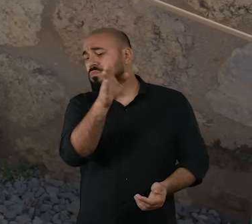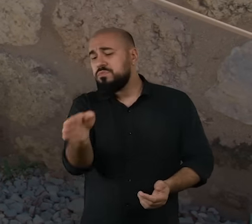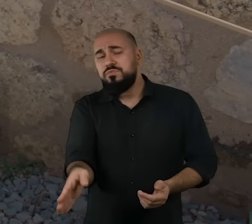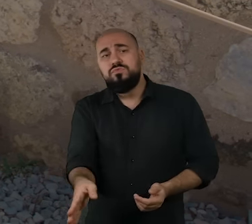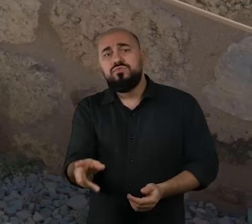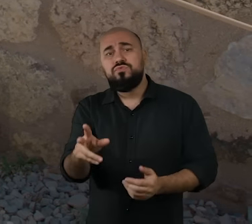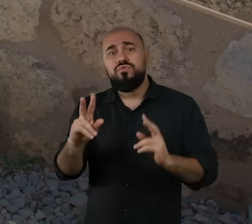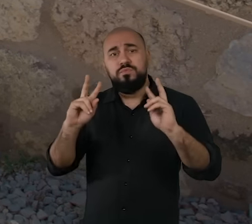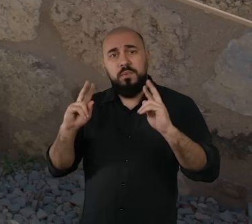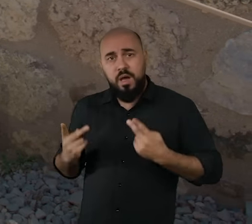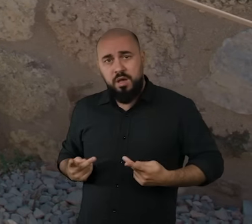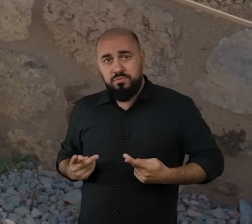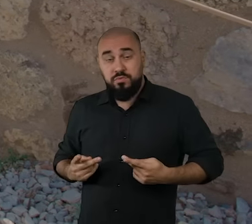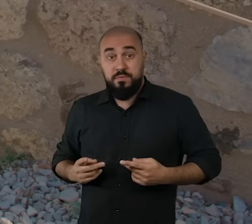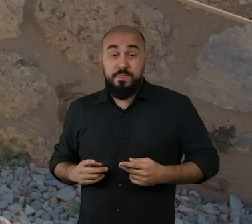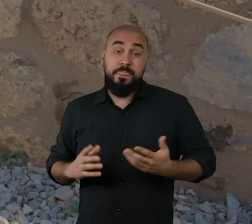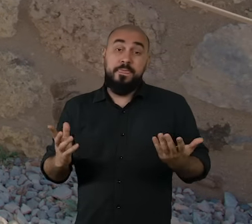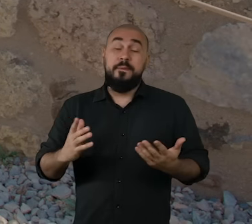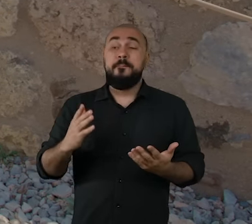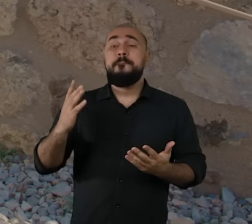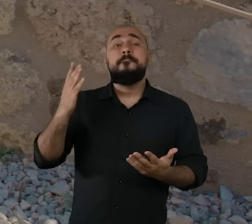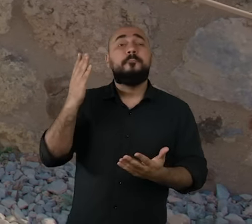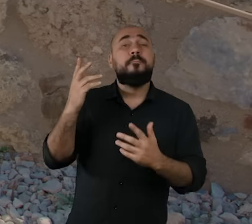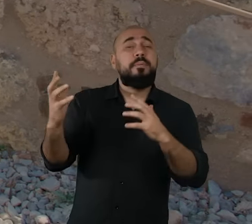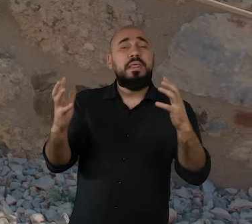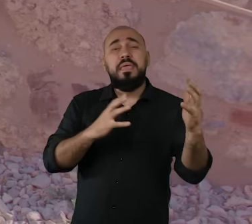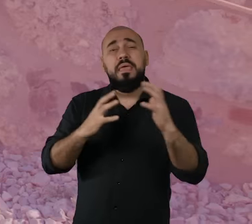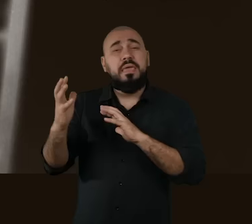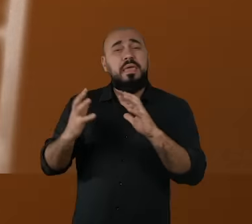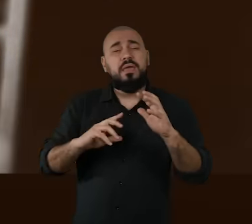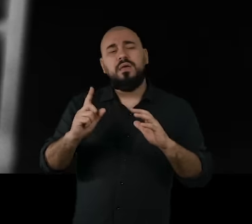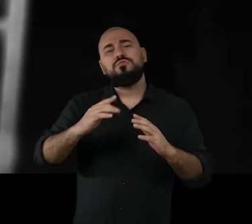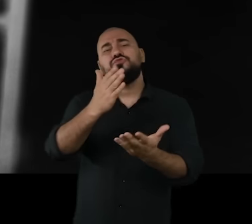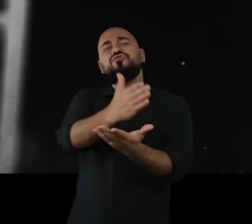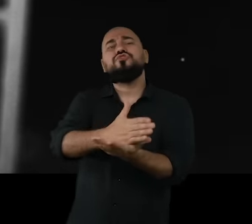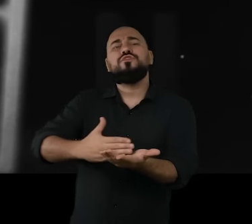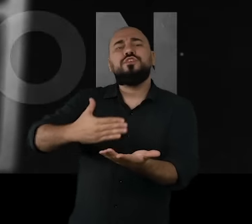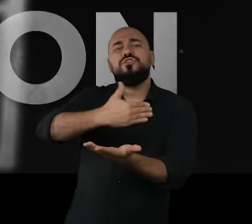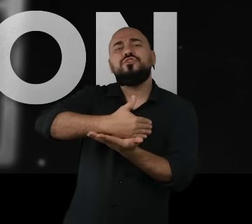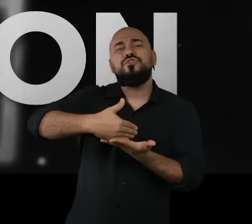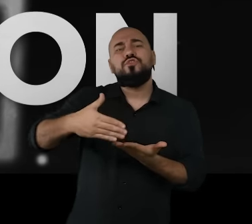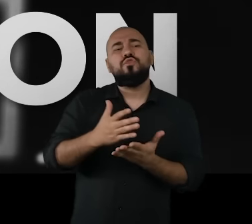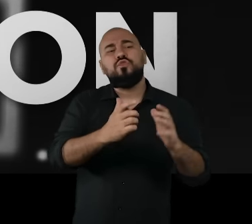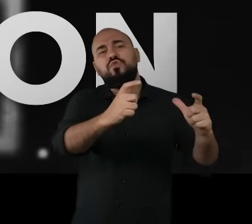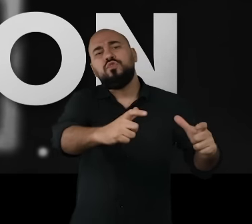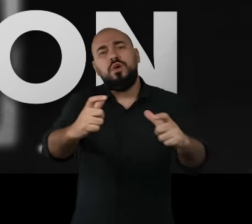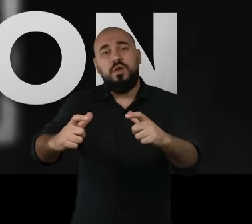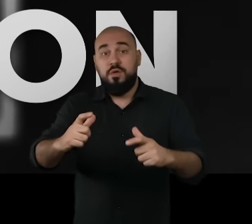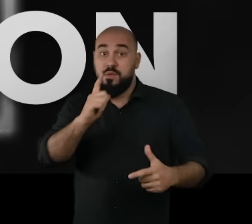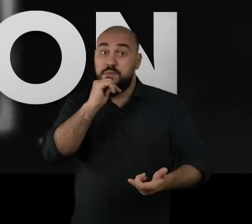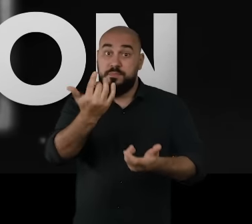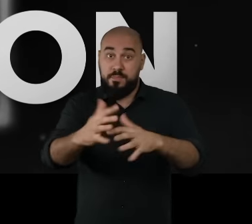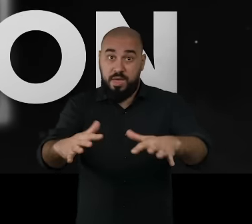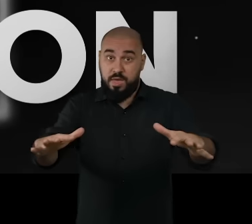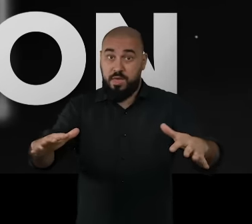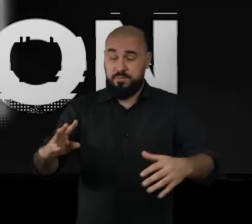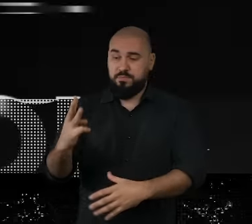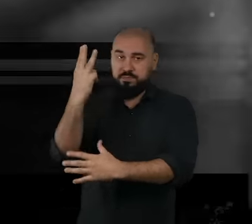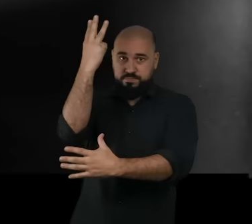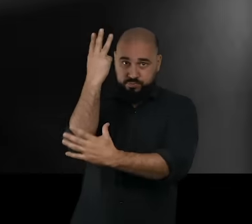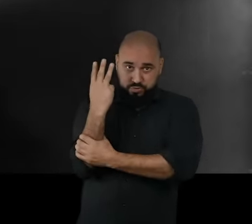que não houvesse briga, ele dividiu toda a região com seus irmãos masculinos. Os mares ele deu para